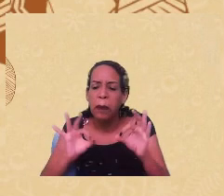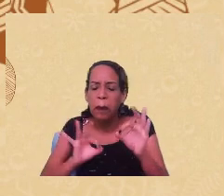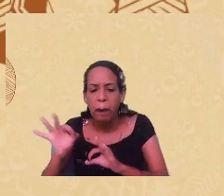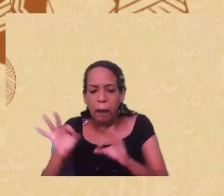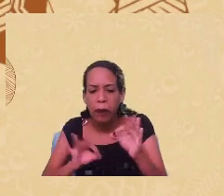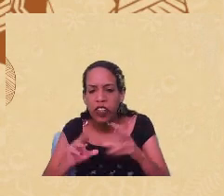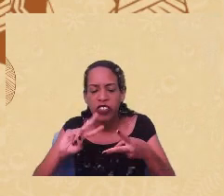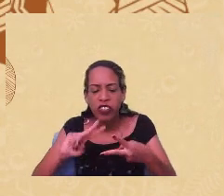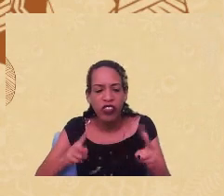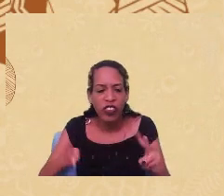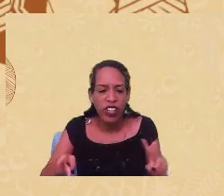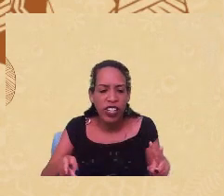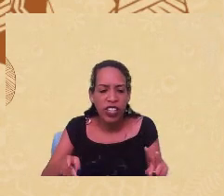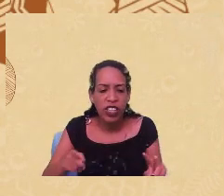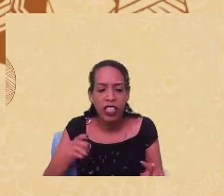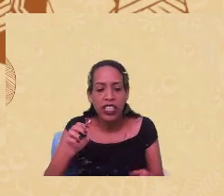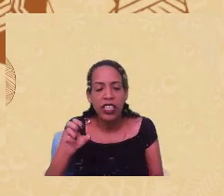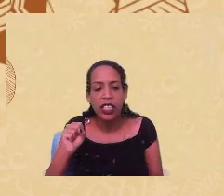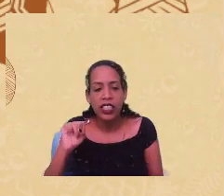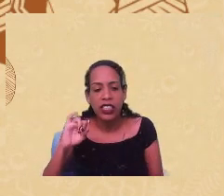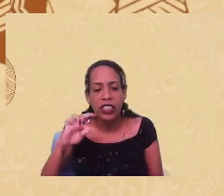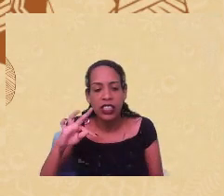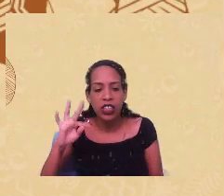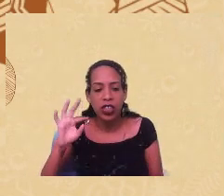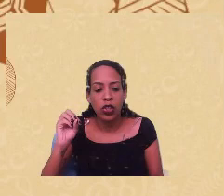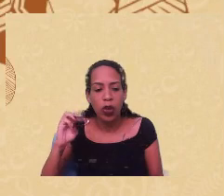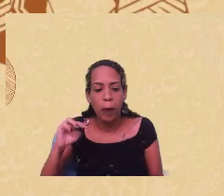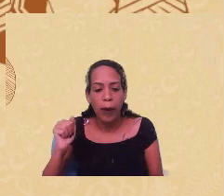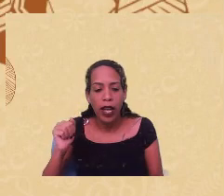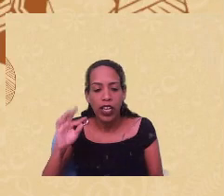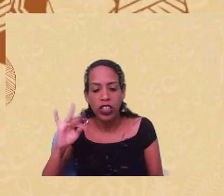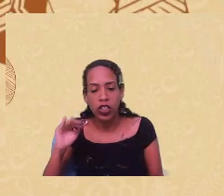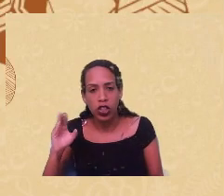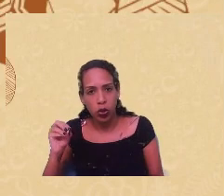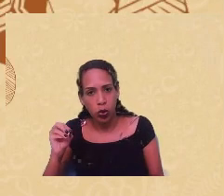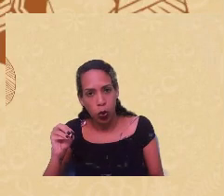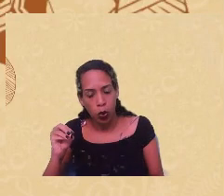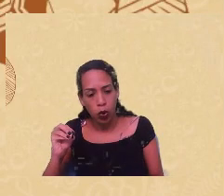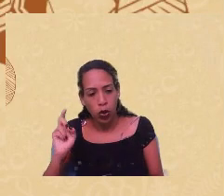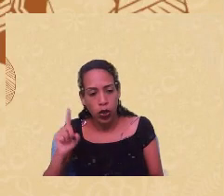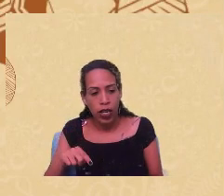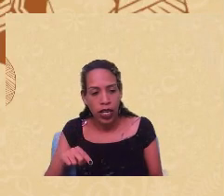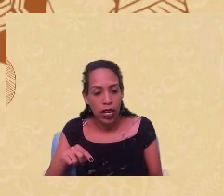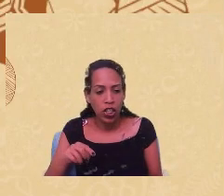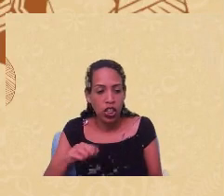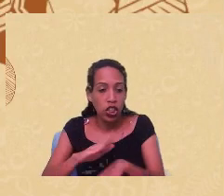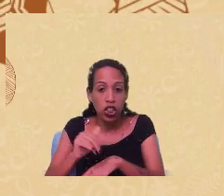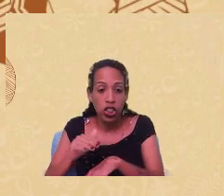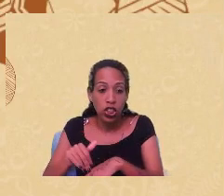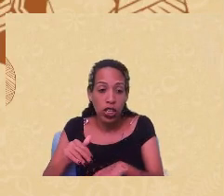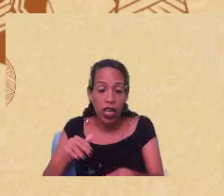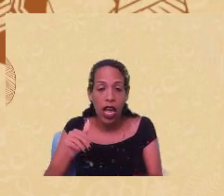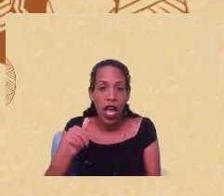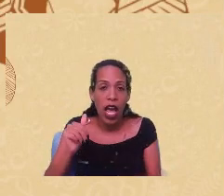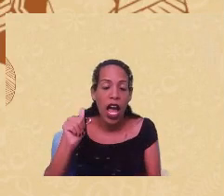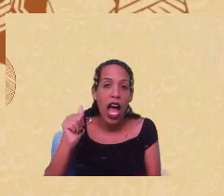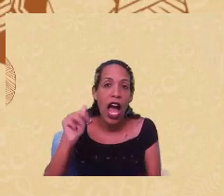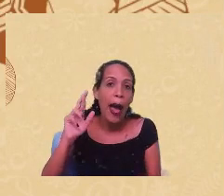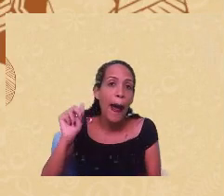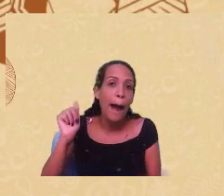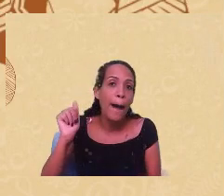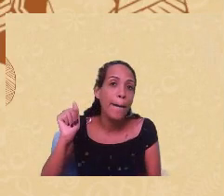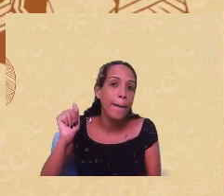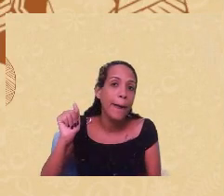modo sintomático. Eu explico isso que quero dizer. É o que é chamado de armadilha da diferença. Como é que você